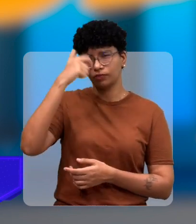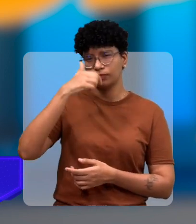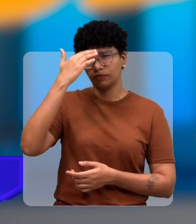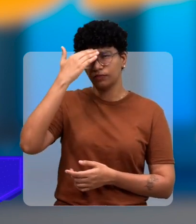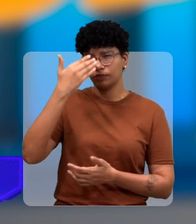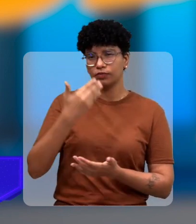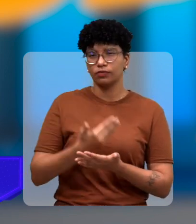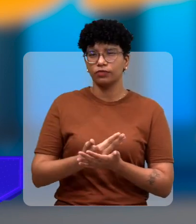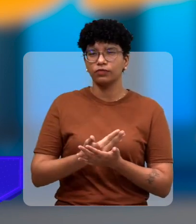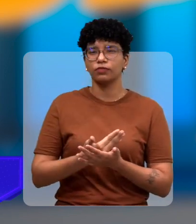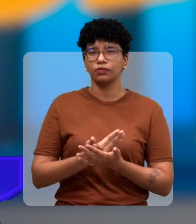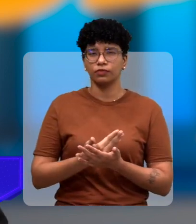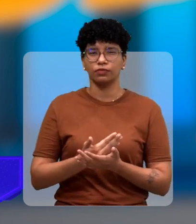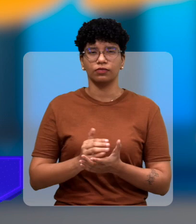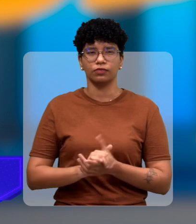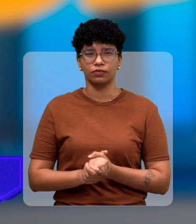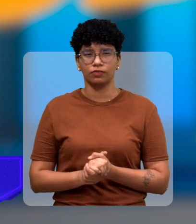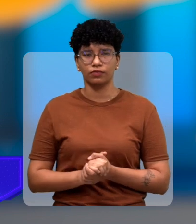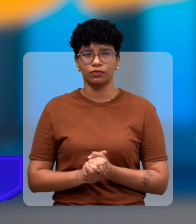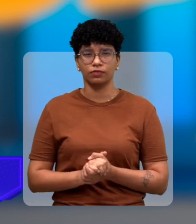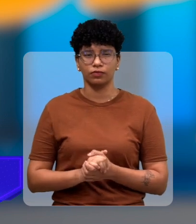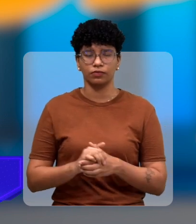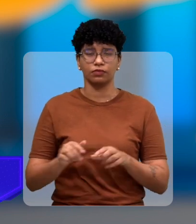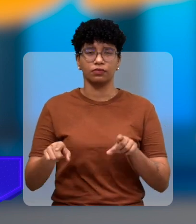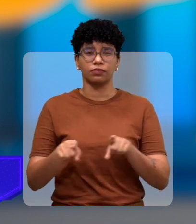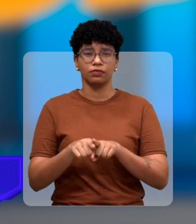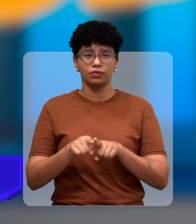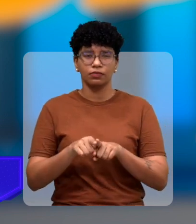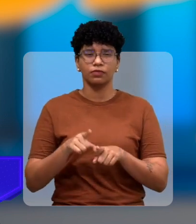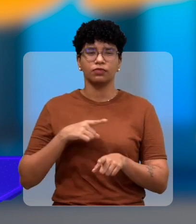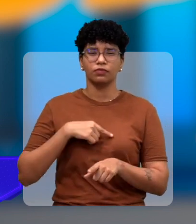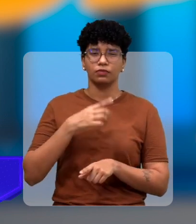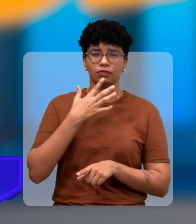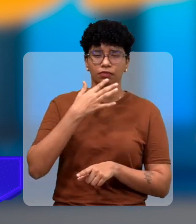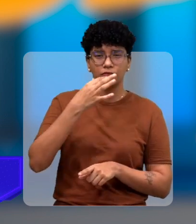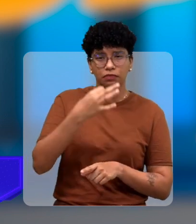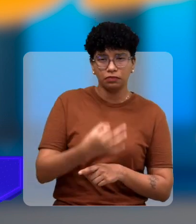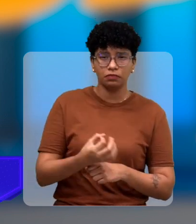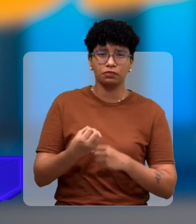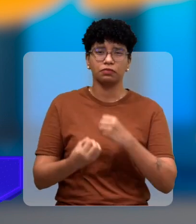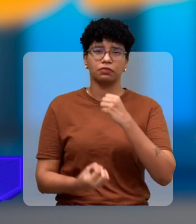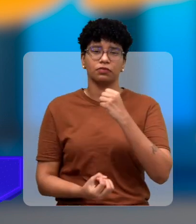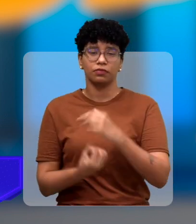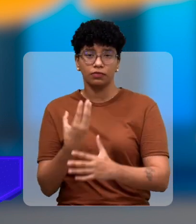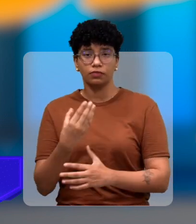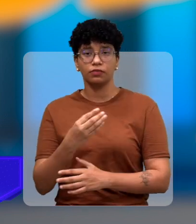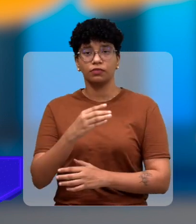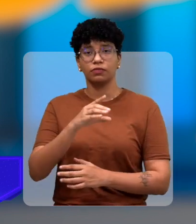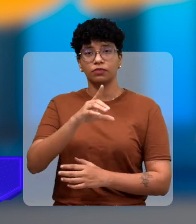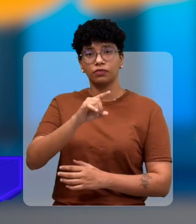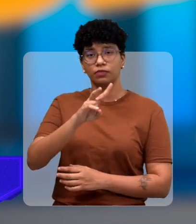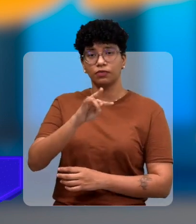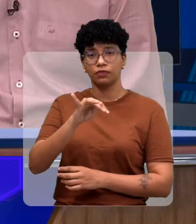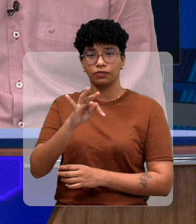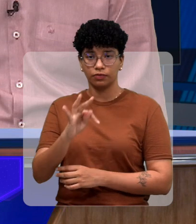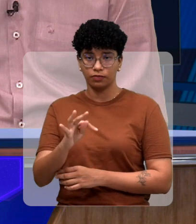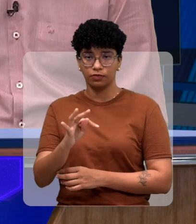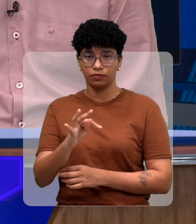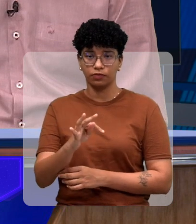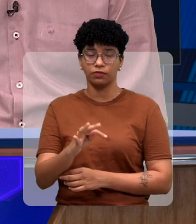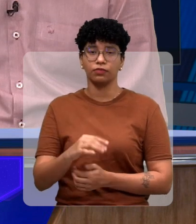eu creio que a CEP também serviu muito de exemplo para a criação da Devite e